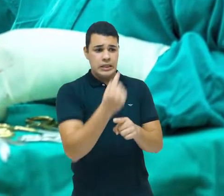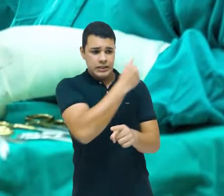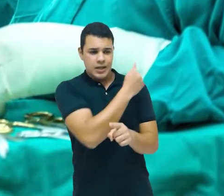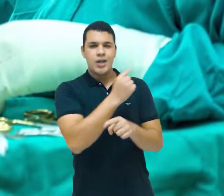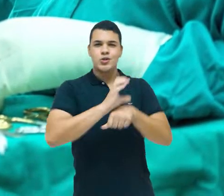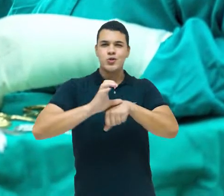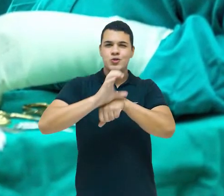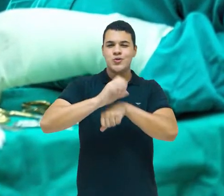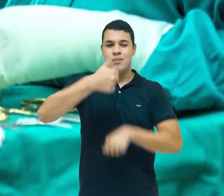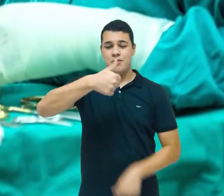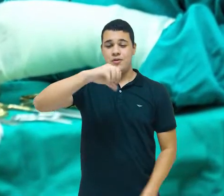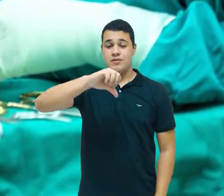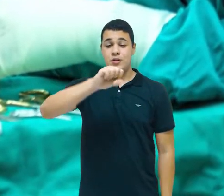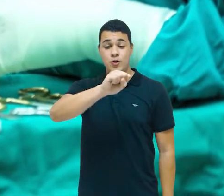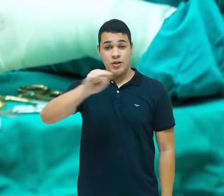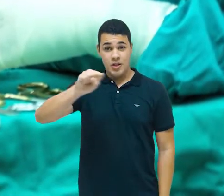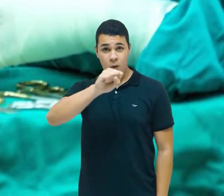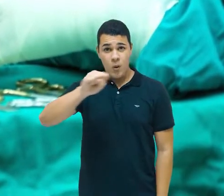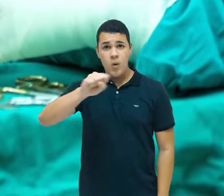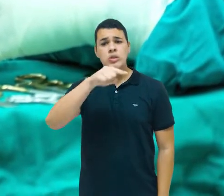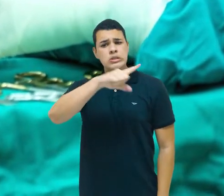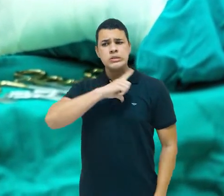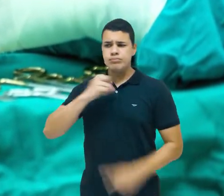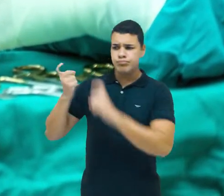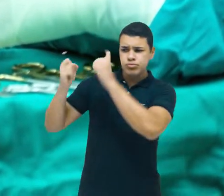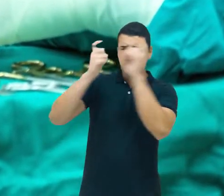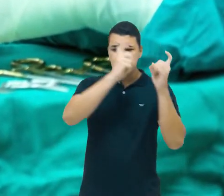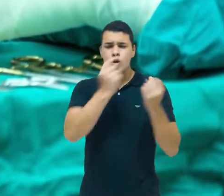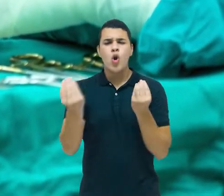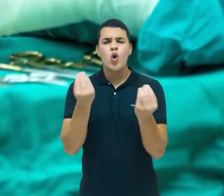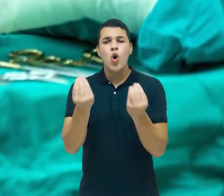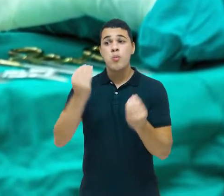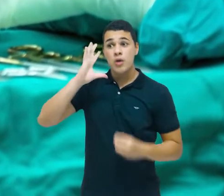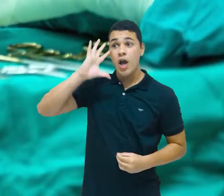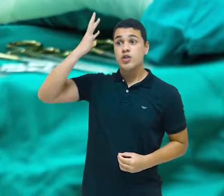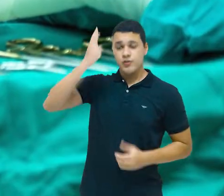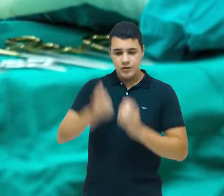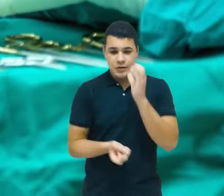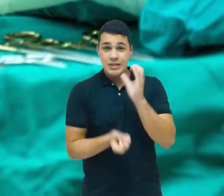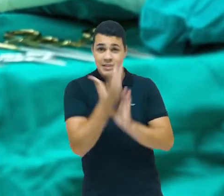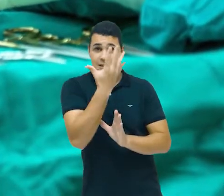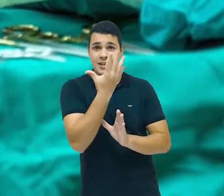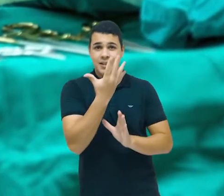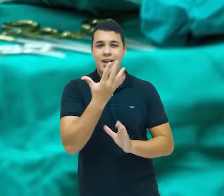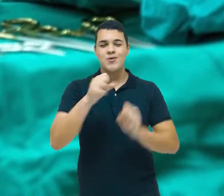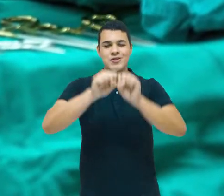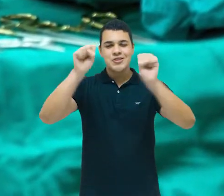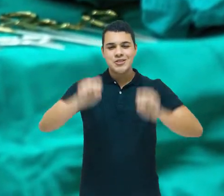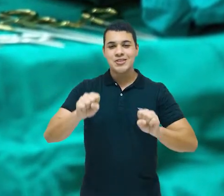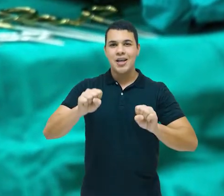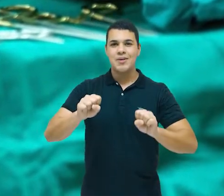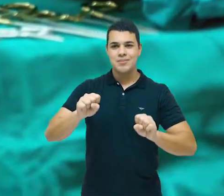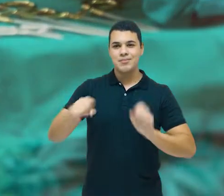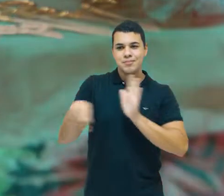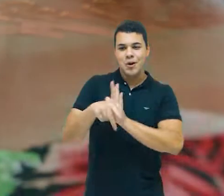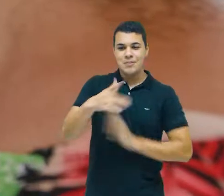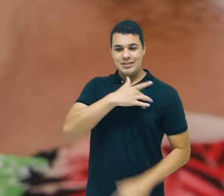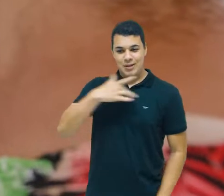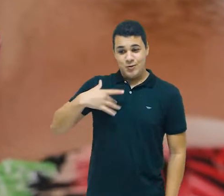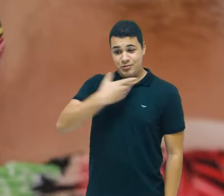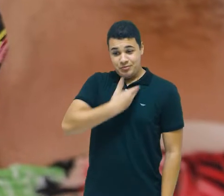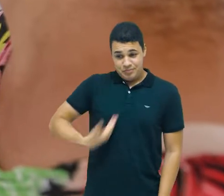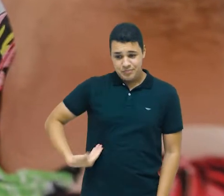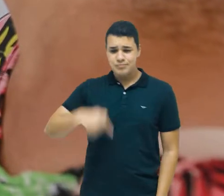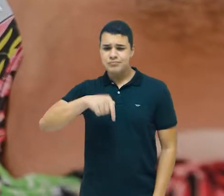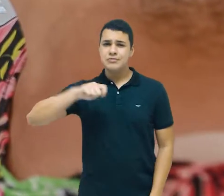1988, foi estruturado o Sistema Único de Saúde, o SUS, sistema público que tem